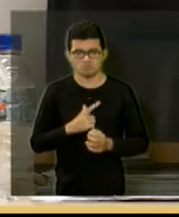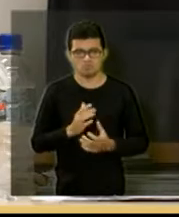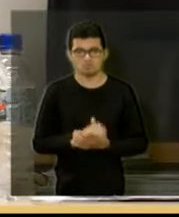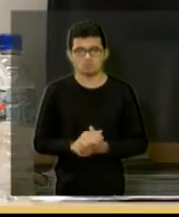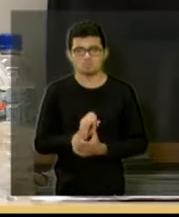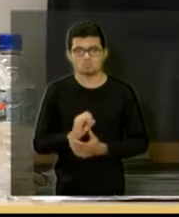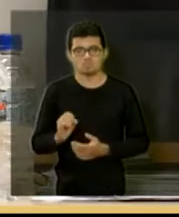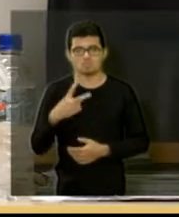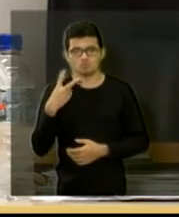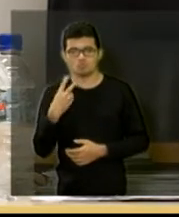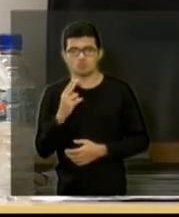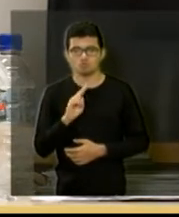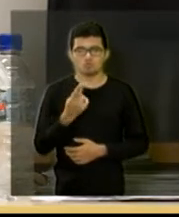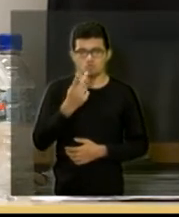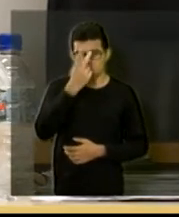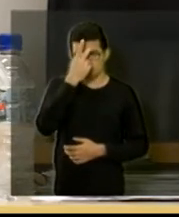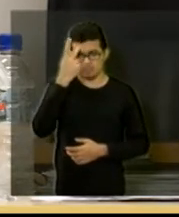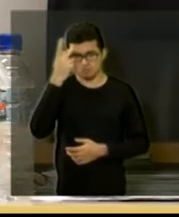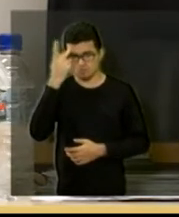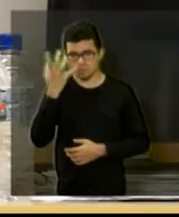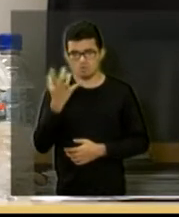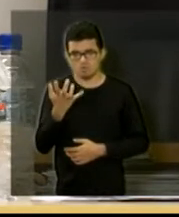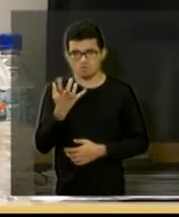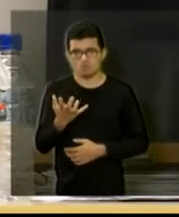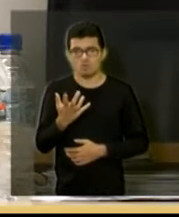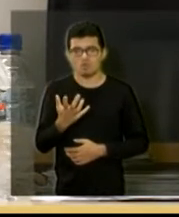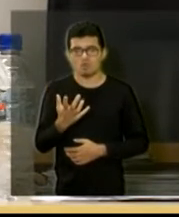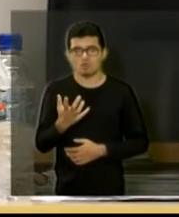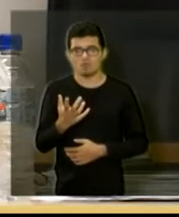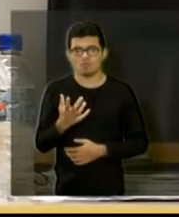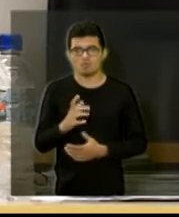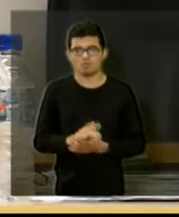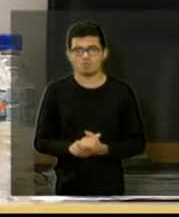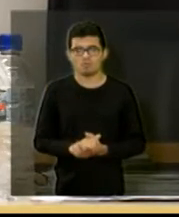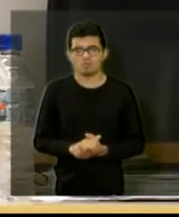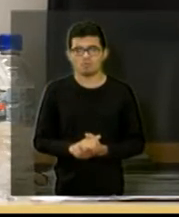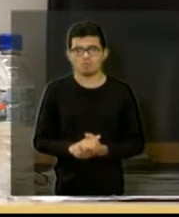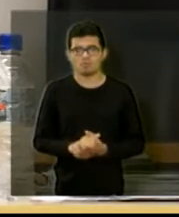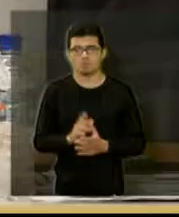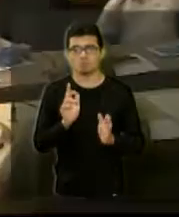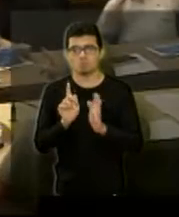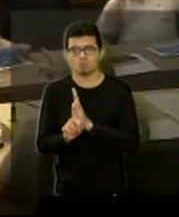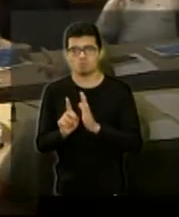se algum vereador ou alguma pessoa presente queira fazer algum questionamento.